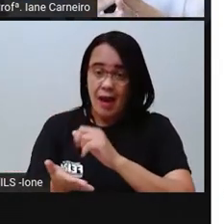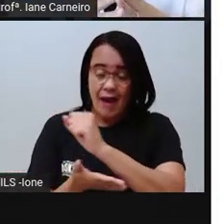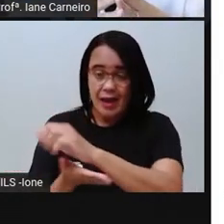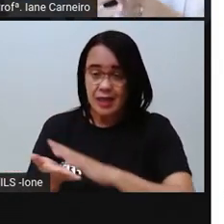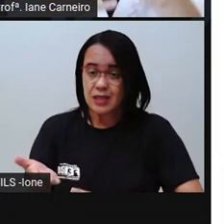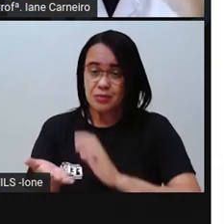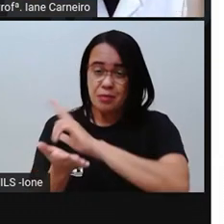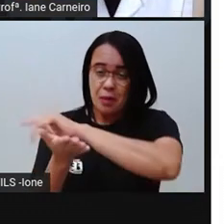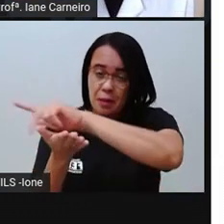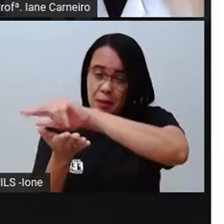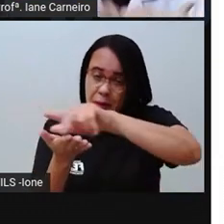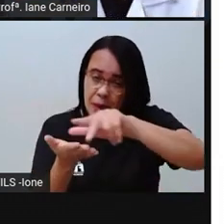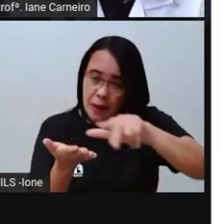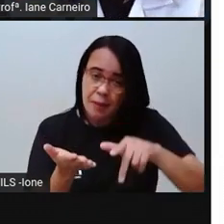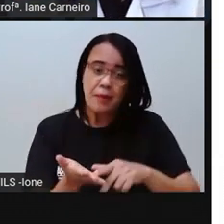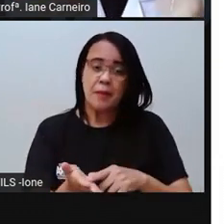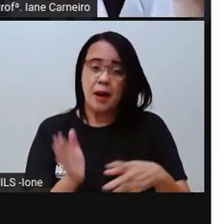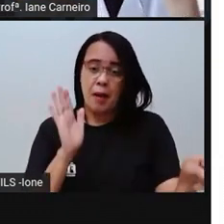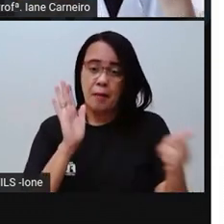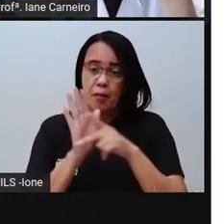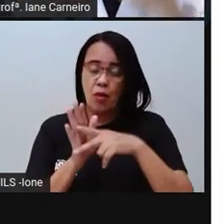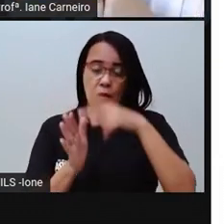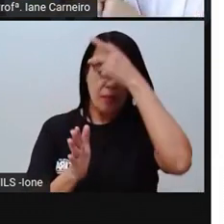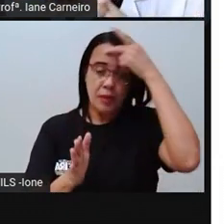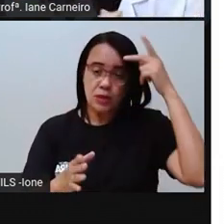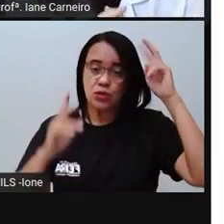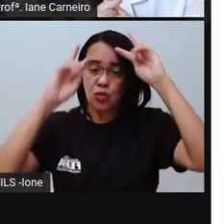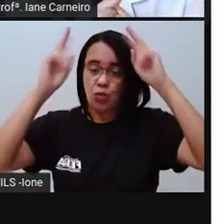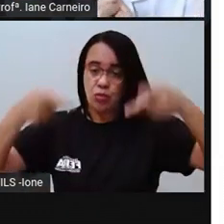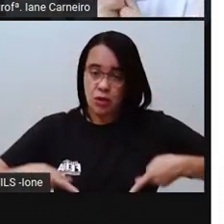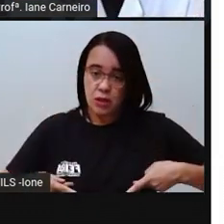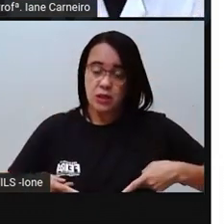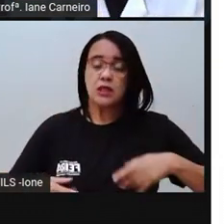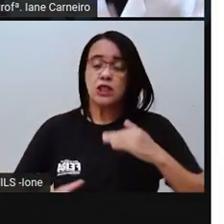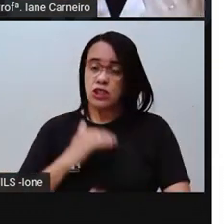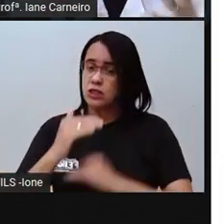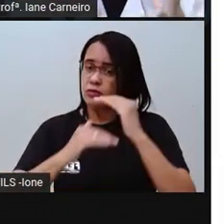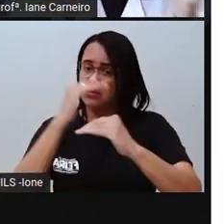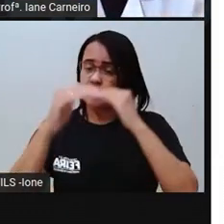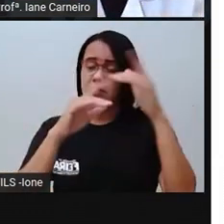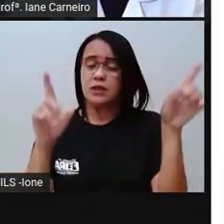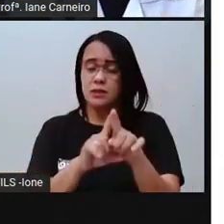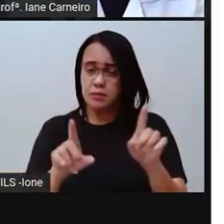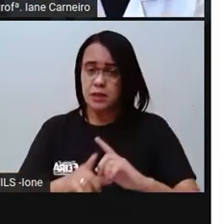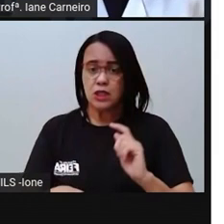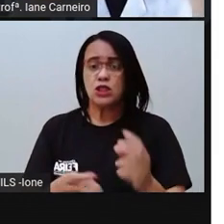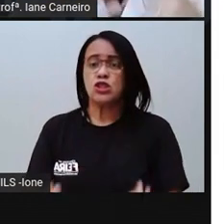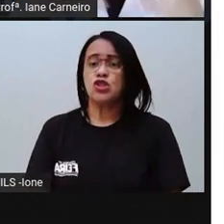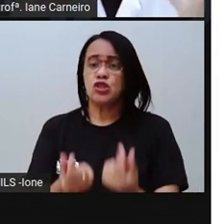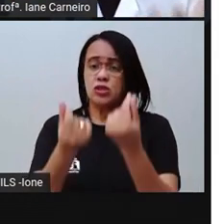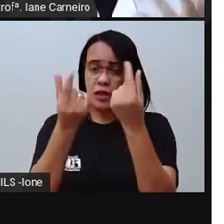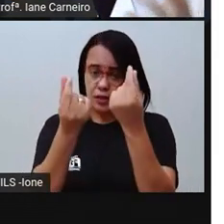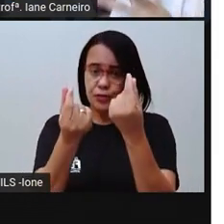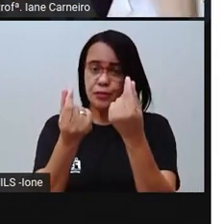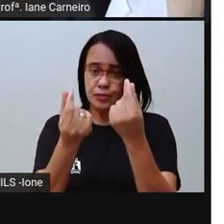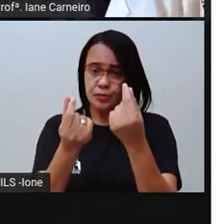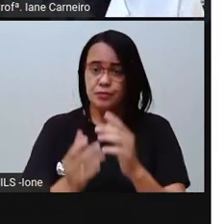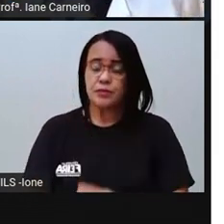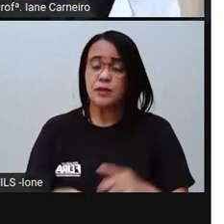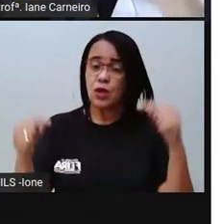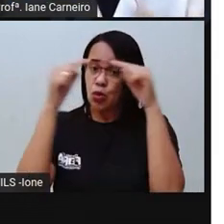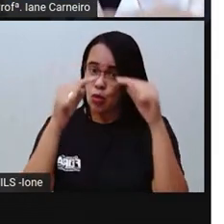o seu, a sua personalidade e também ganhar dinheiro, né? Então, esse é o trabalho. Mas será que